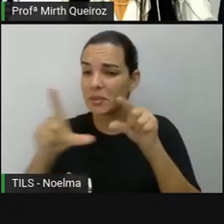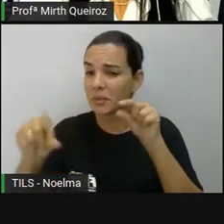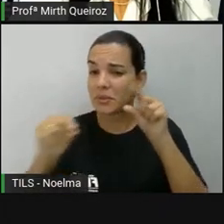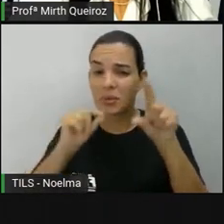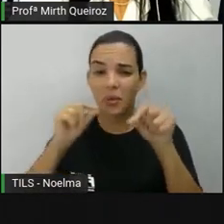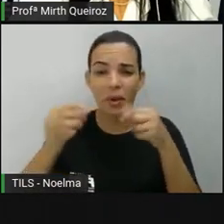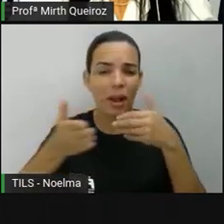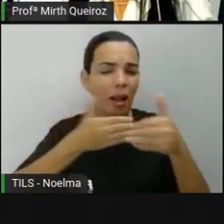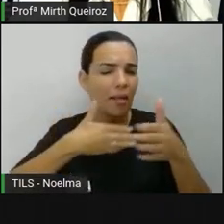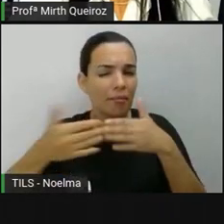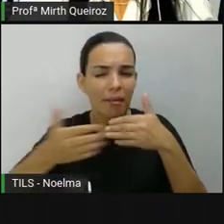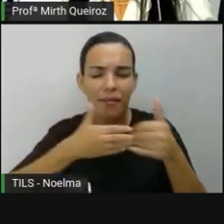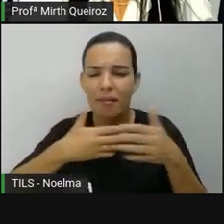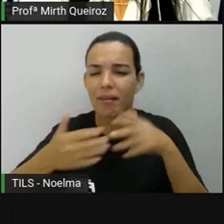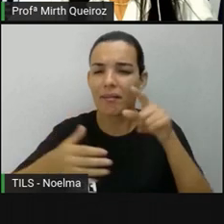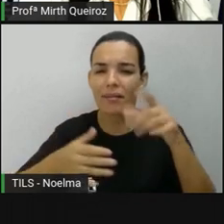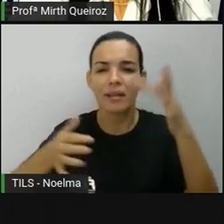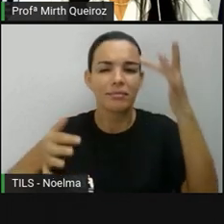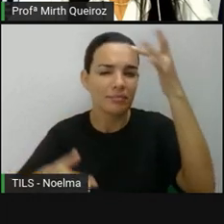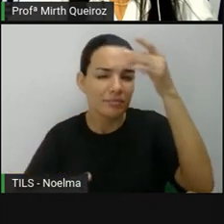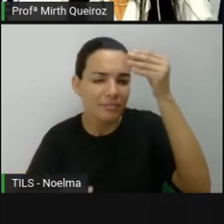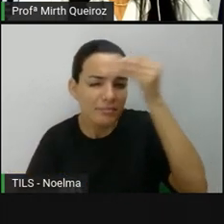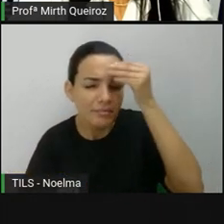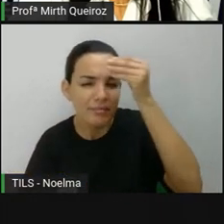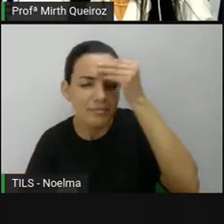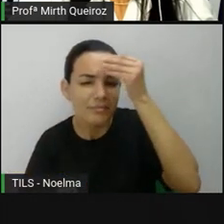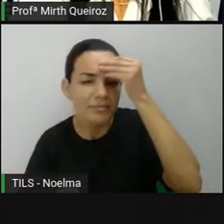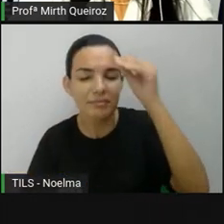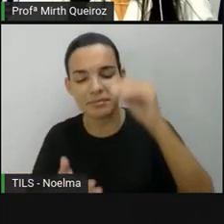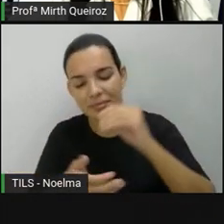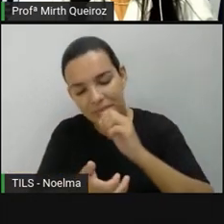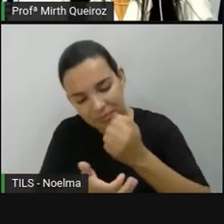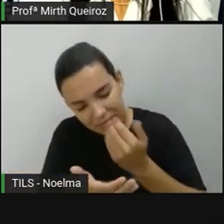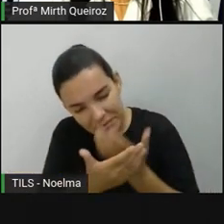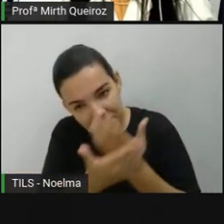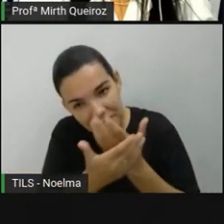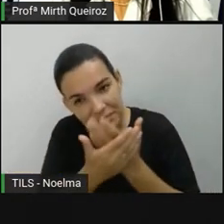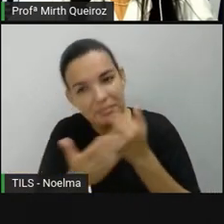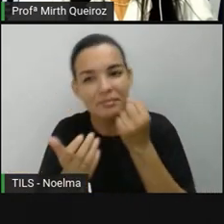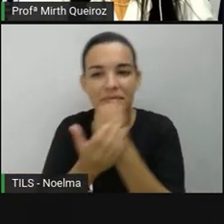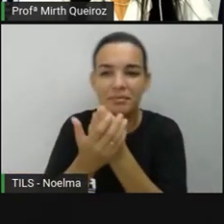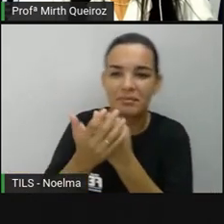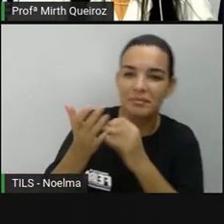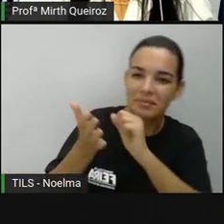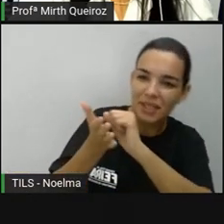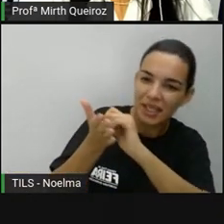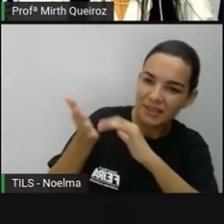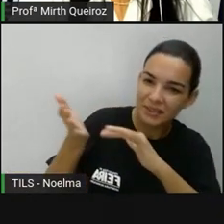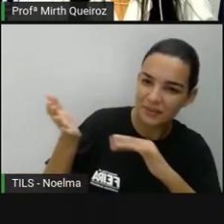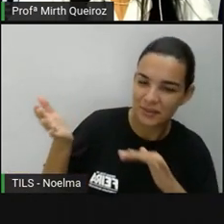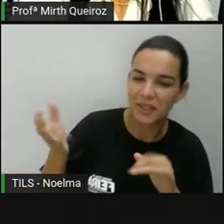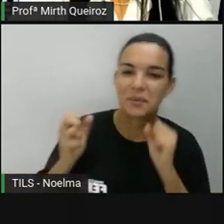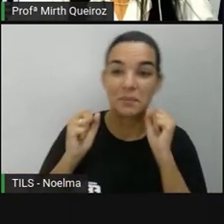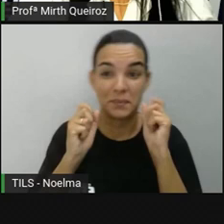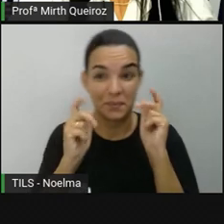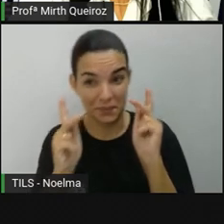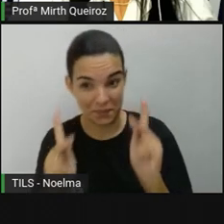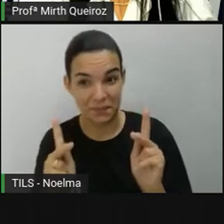para poder testar os conhecimentos de vocês a respeito aí do